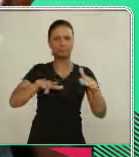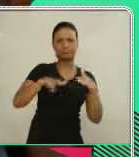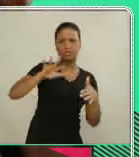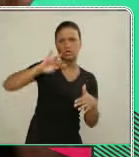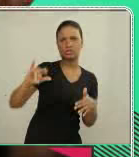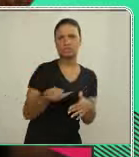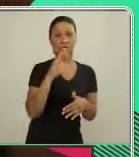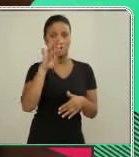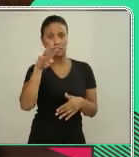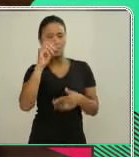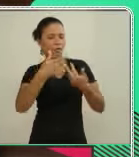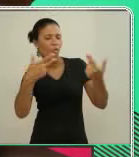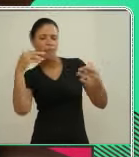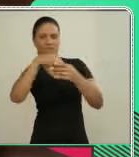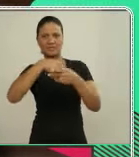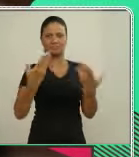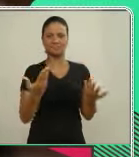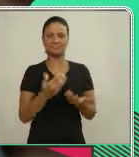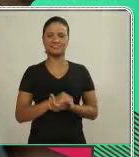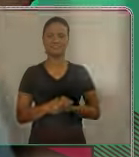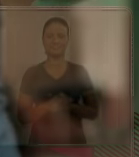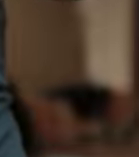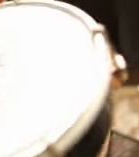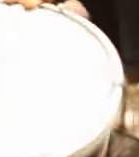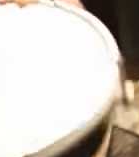DJ. Eu tenho ritmo para essas coisas.